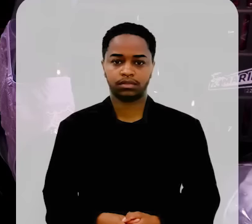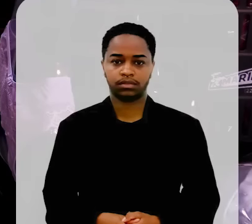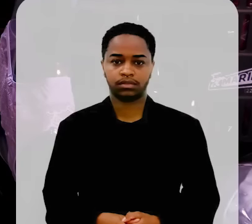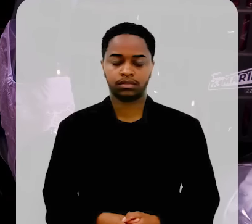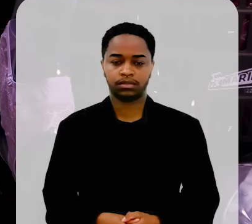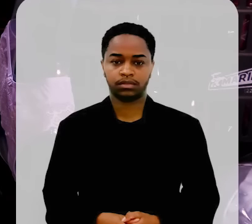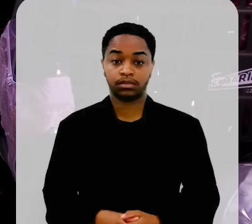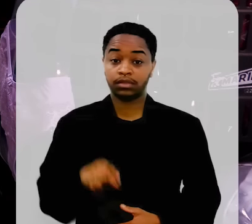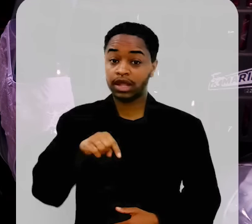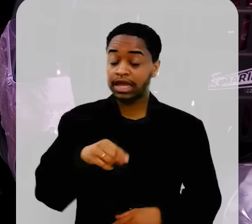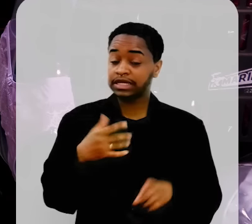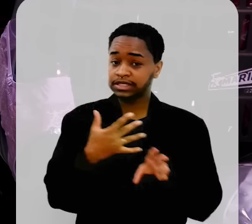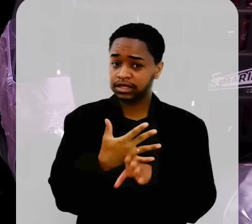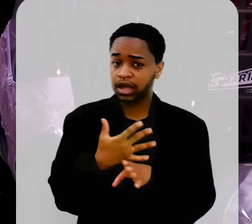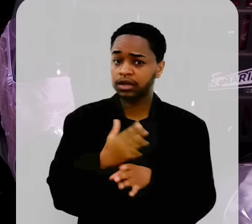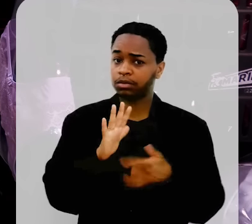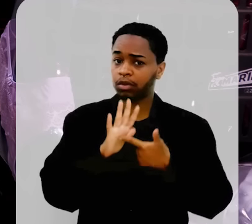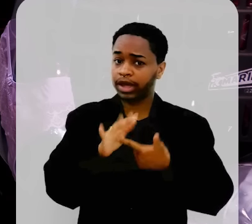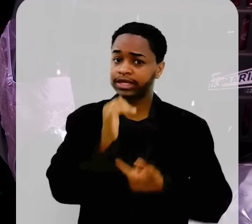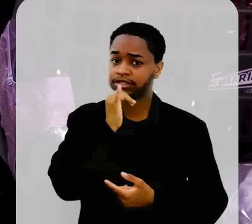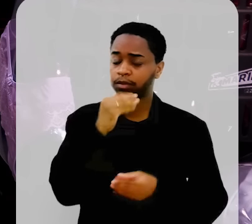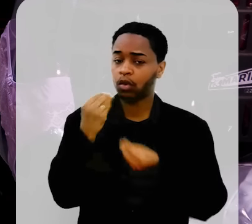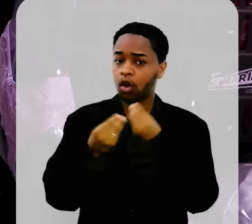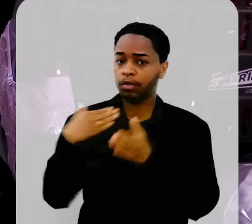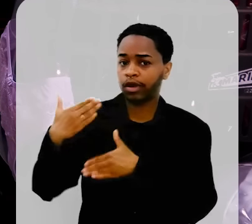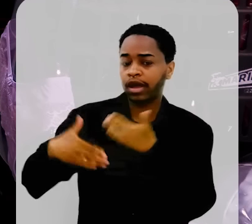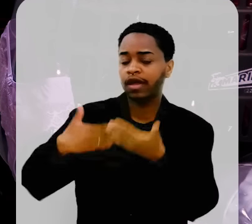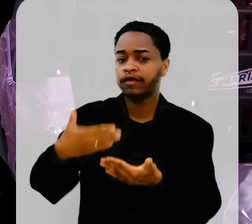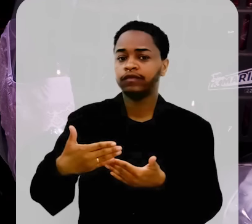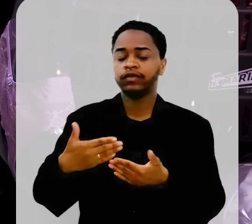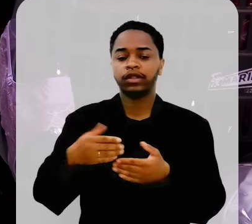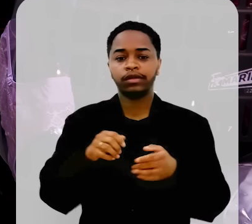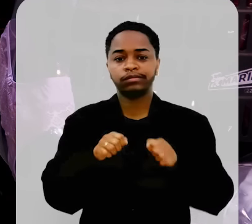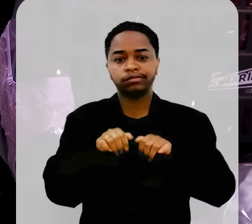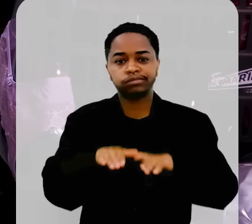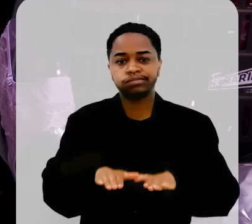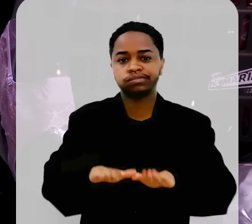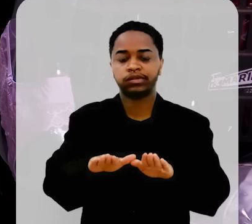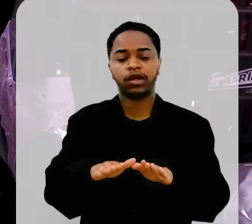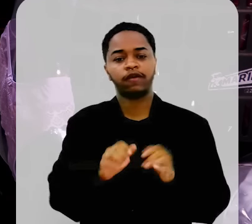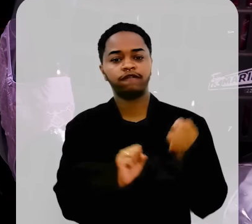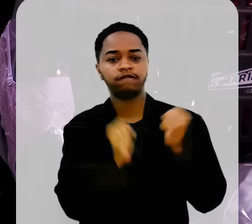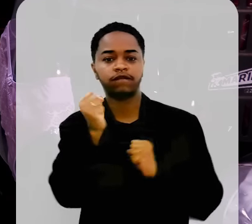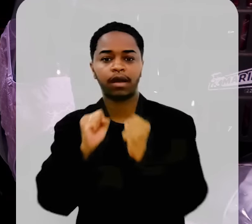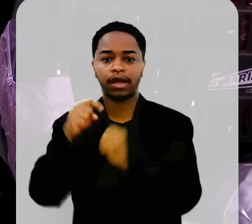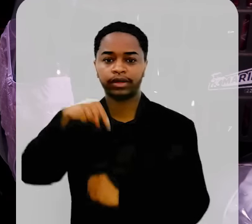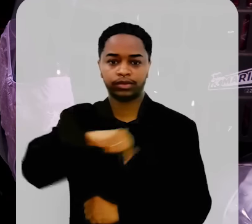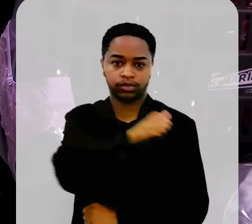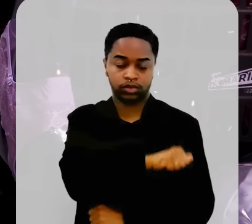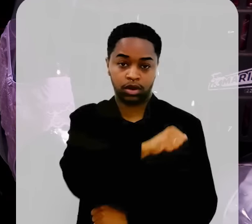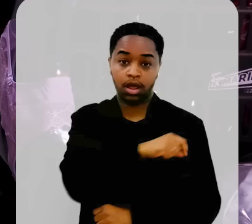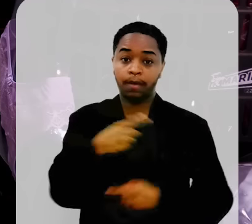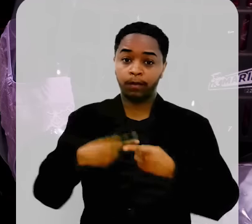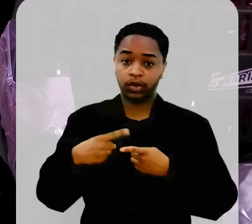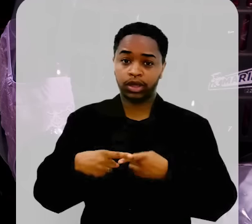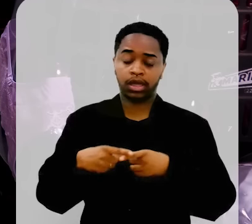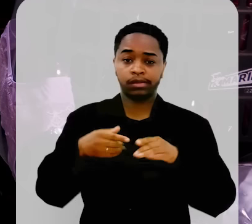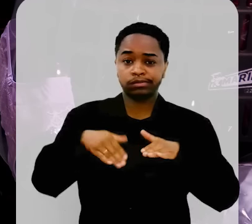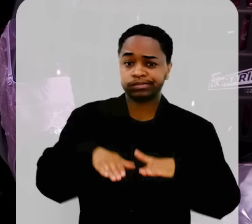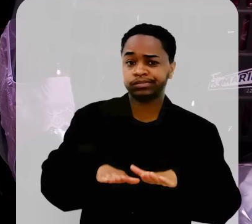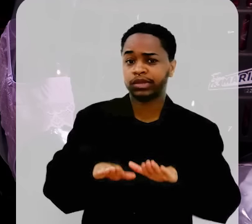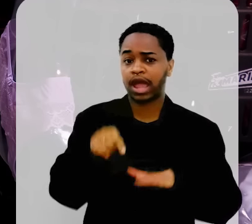Bom Jardim é um importante exemplo do avanço da indústria texto na região serrana do estado do Rio de Janeiro. As confecções daqui,